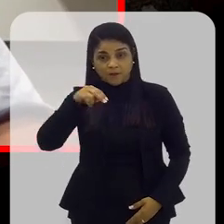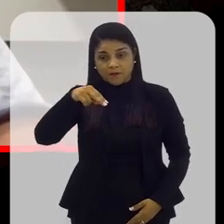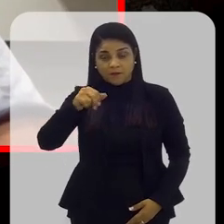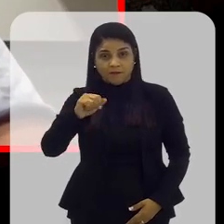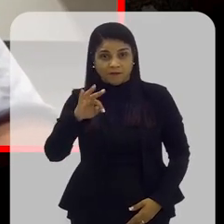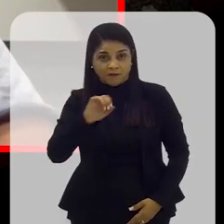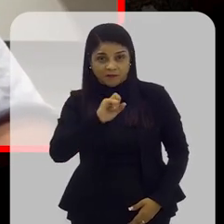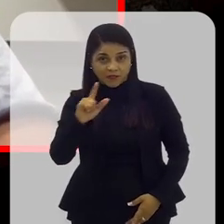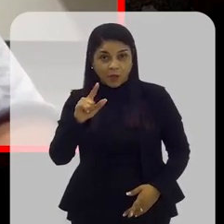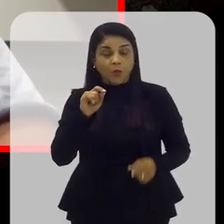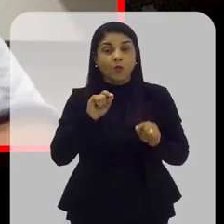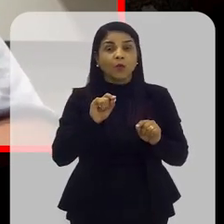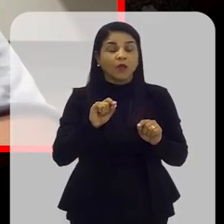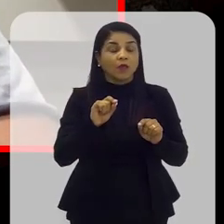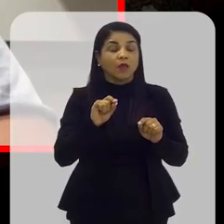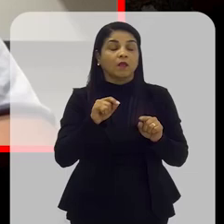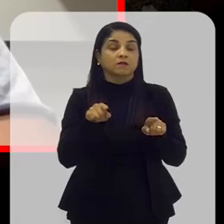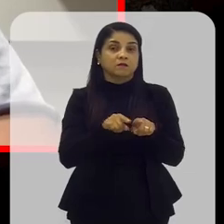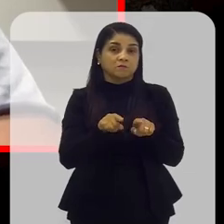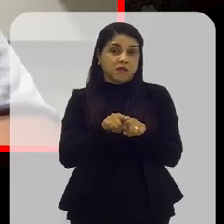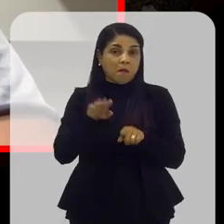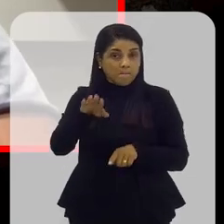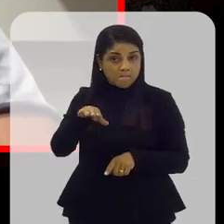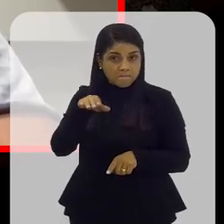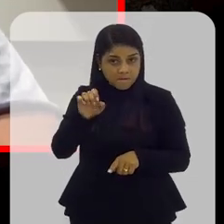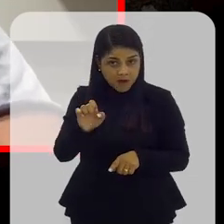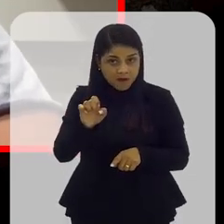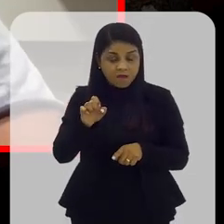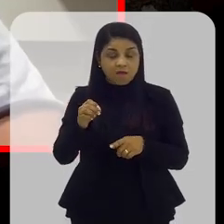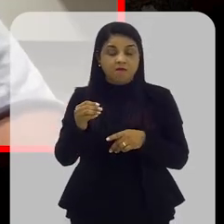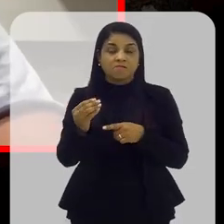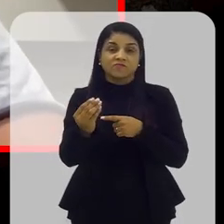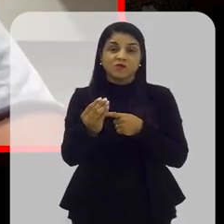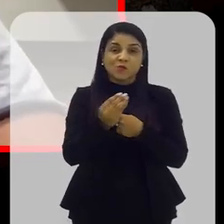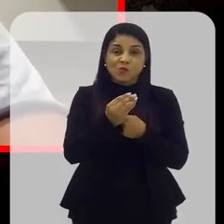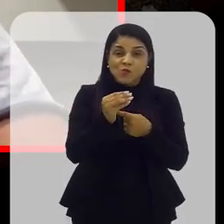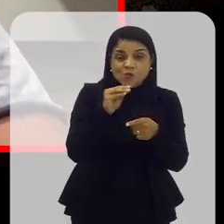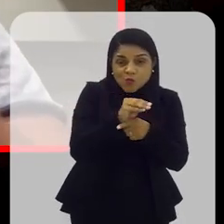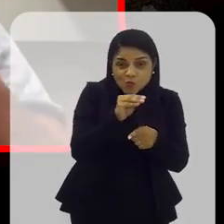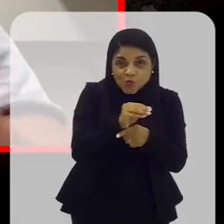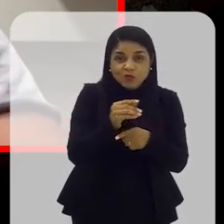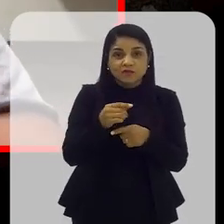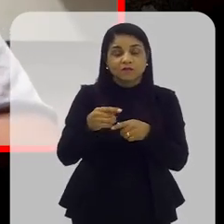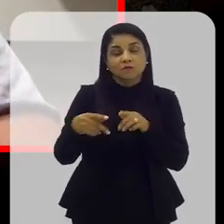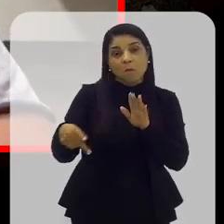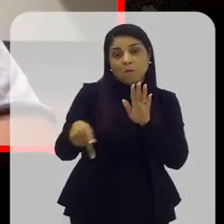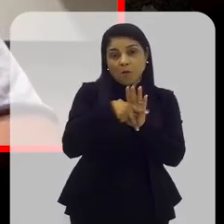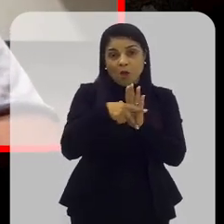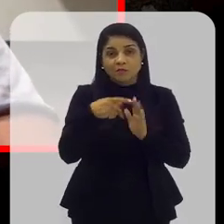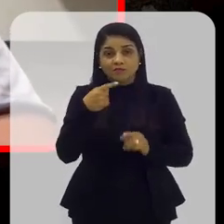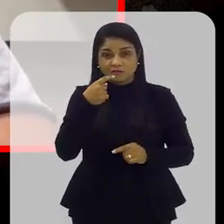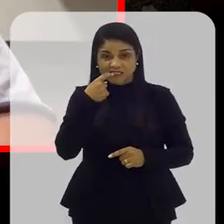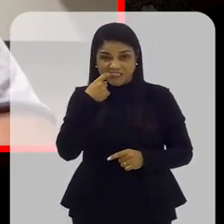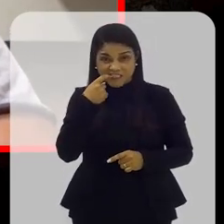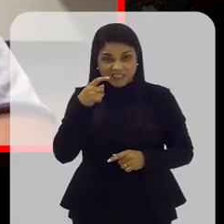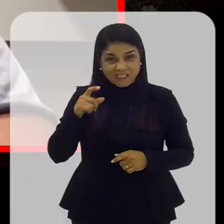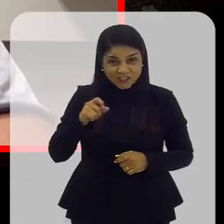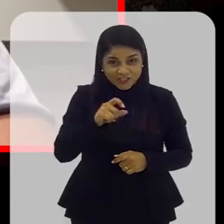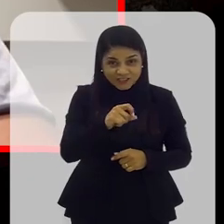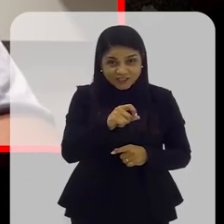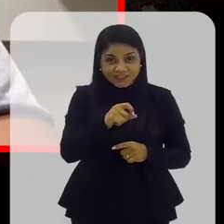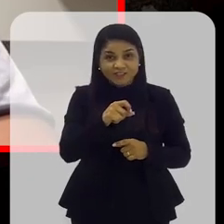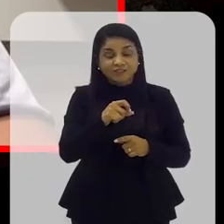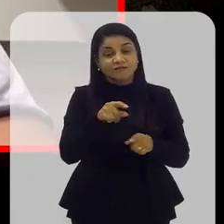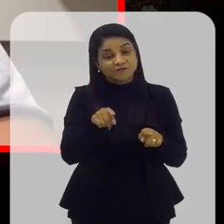odontológico também, né? Porque uma mãe que cuida dos próprios dentes, também vai ser orientada a cuidar